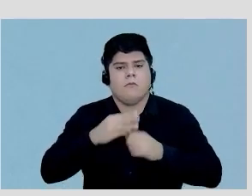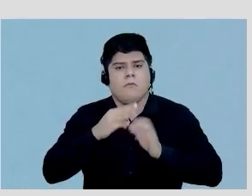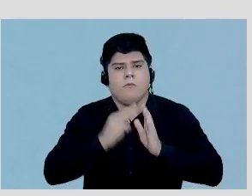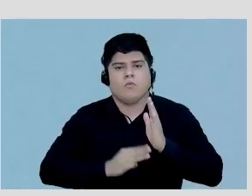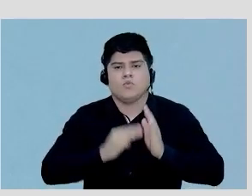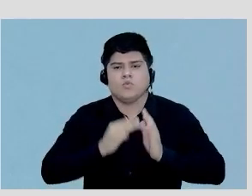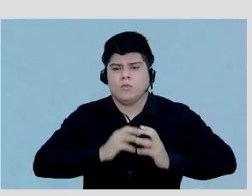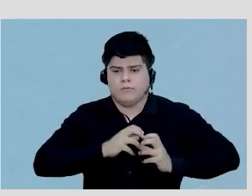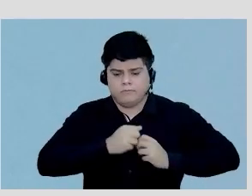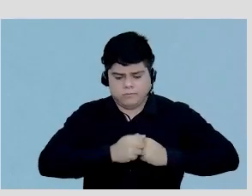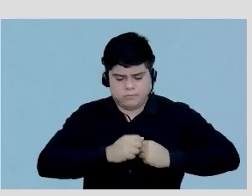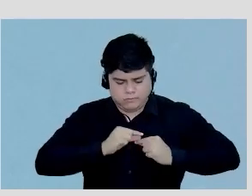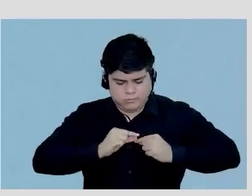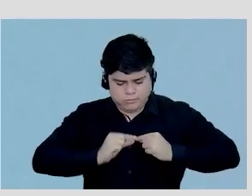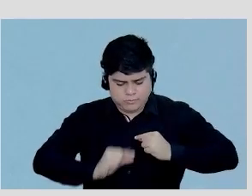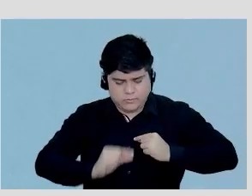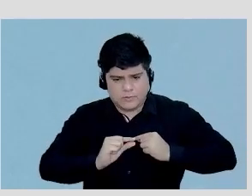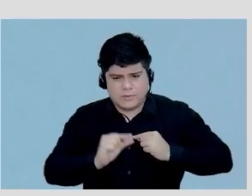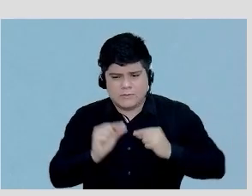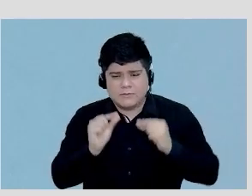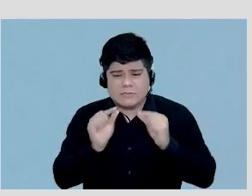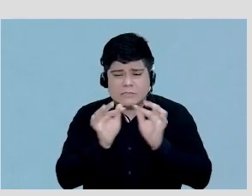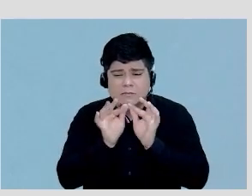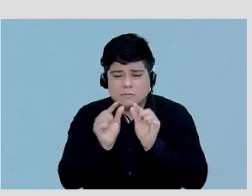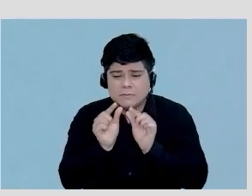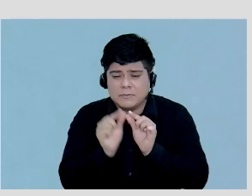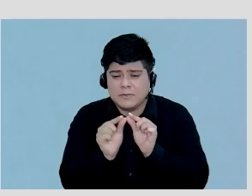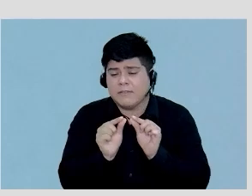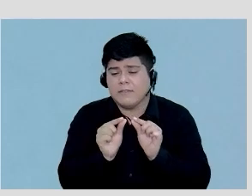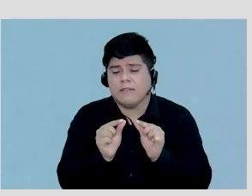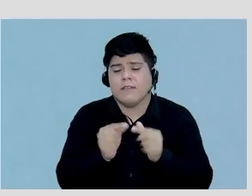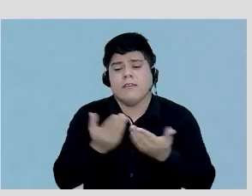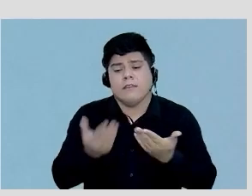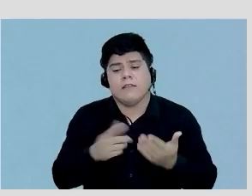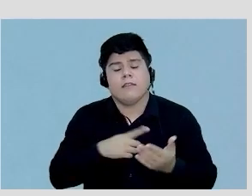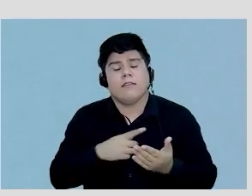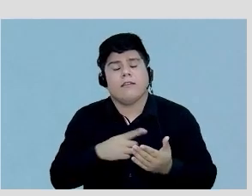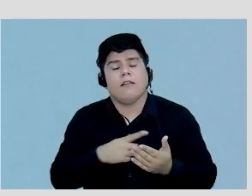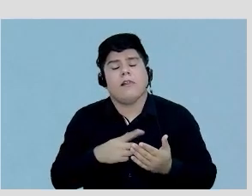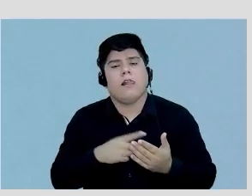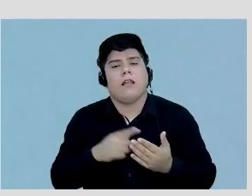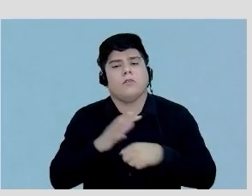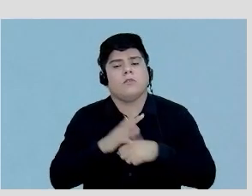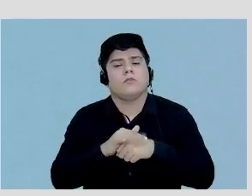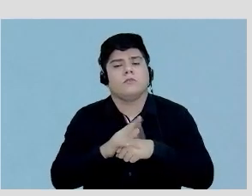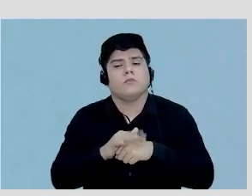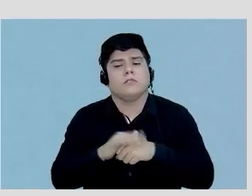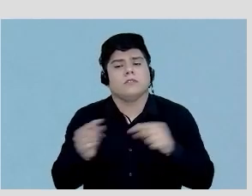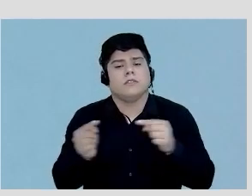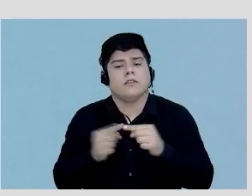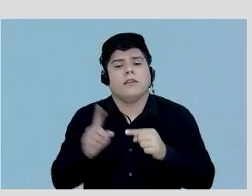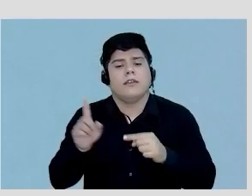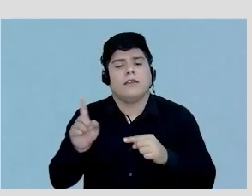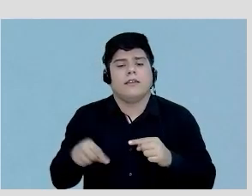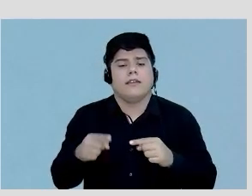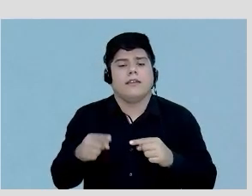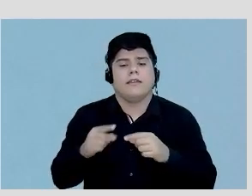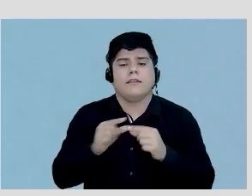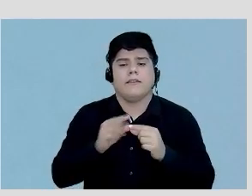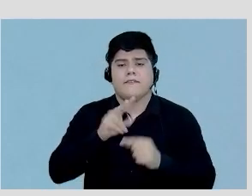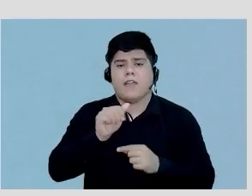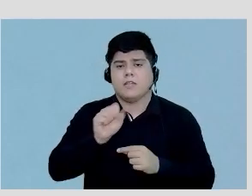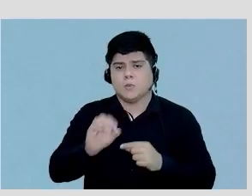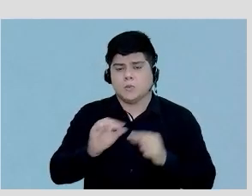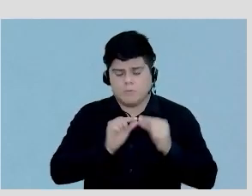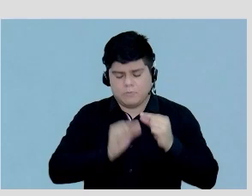das artérias muito pequenas e passando por uma doença que envolve vasos